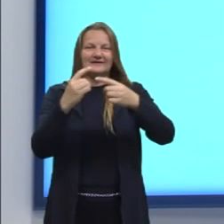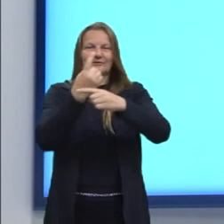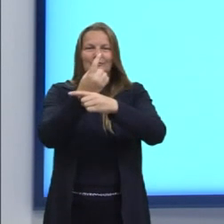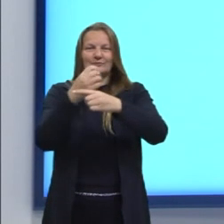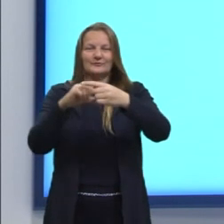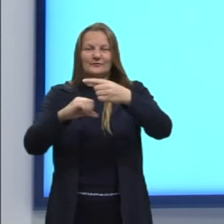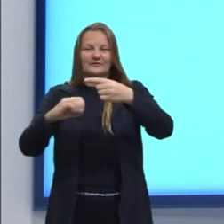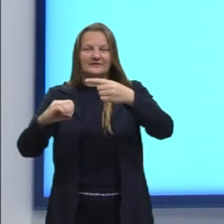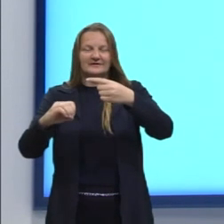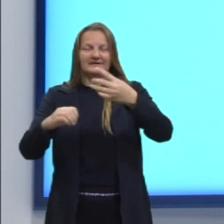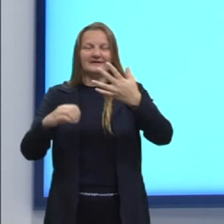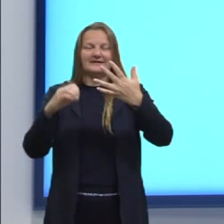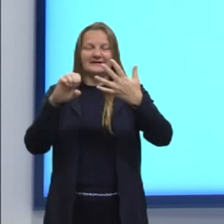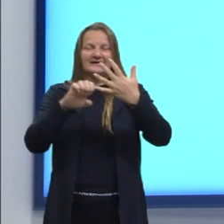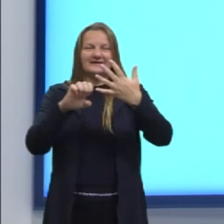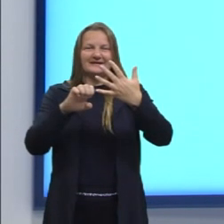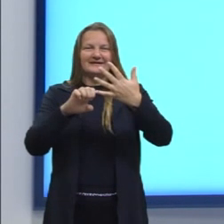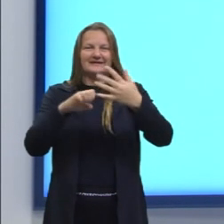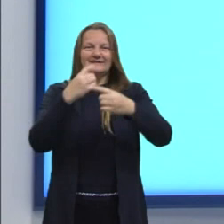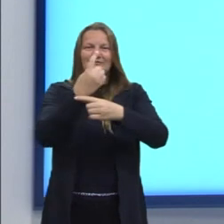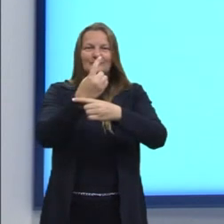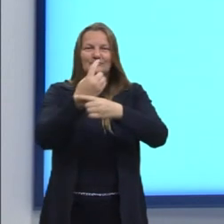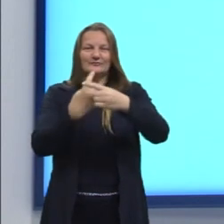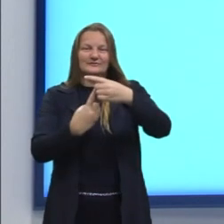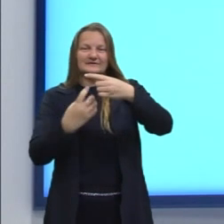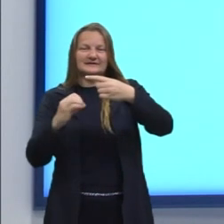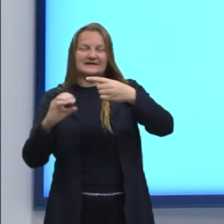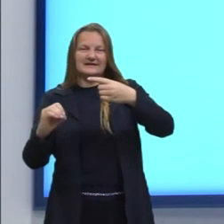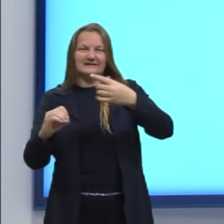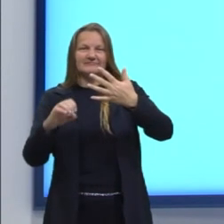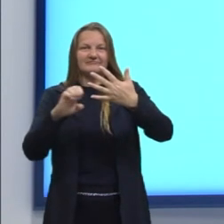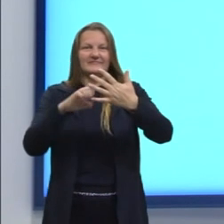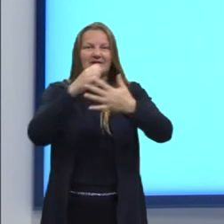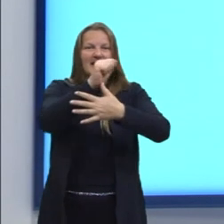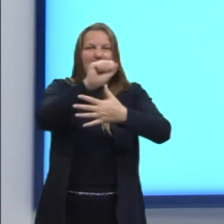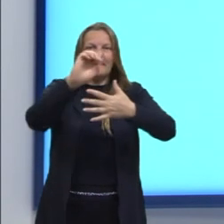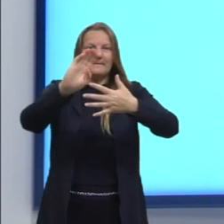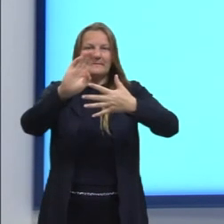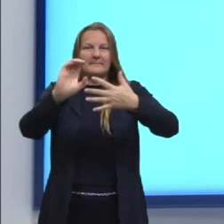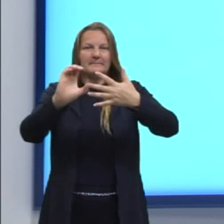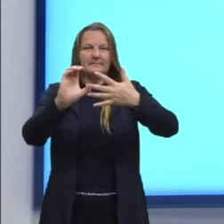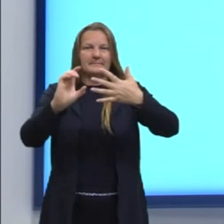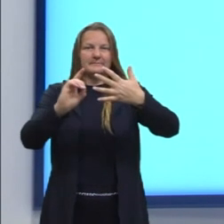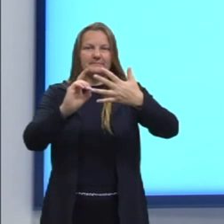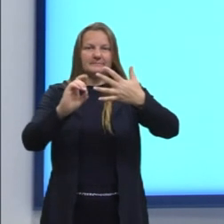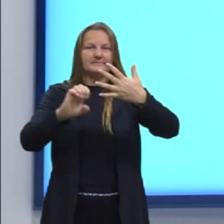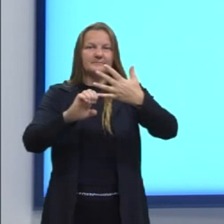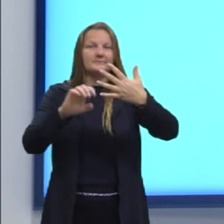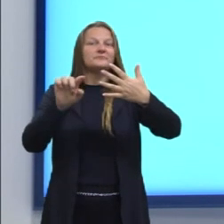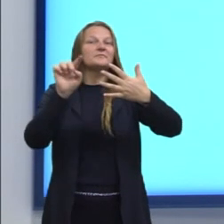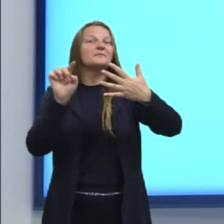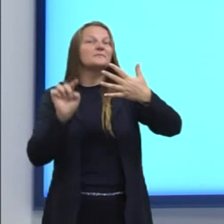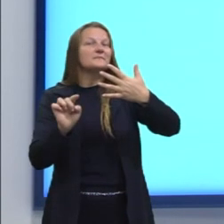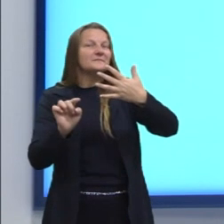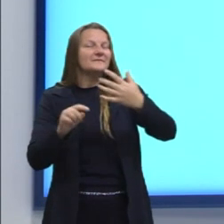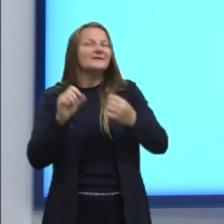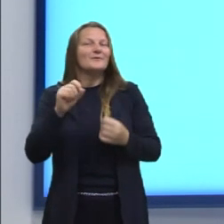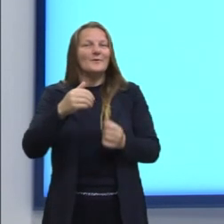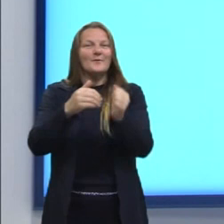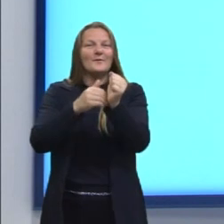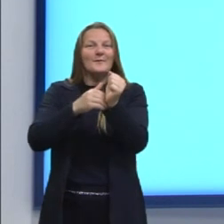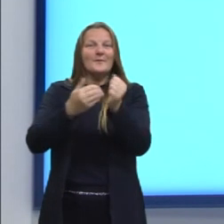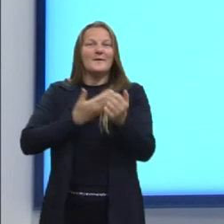90. E a letra E, 1 para 100. Então aqui trazendo essa questão aí, né? O amigo secreto,